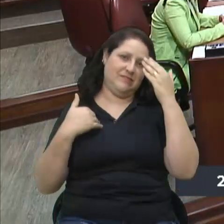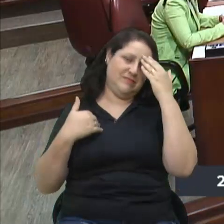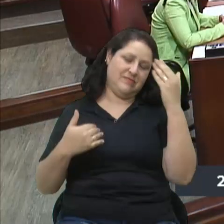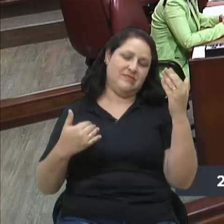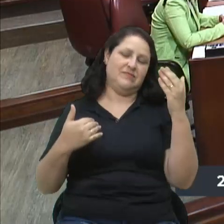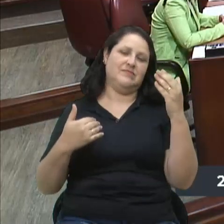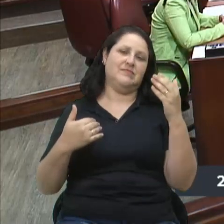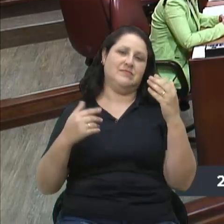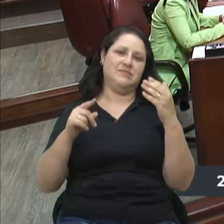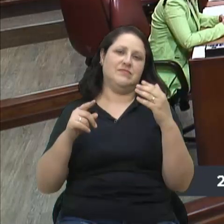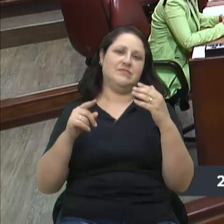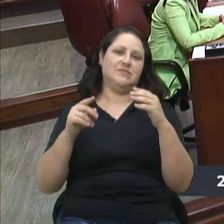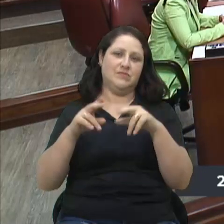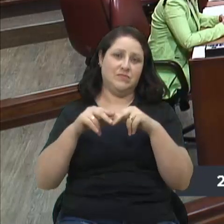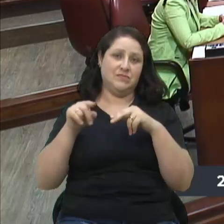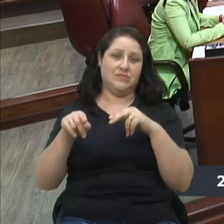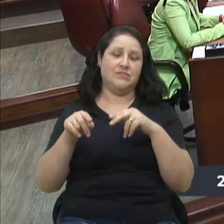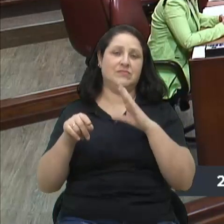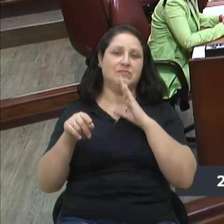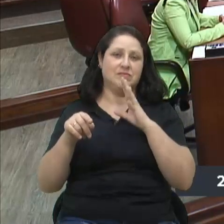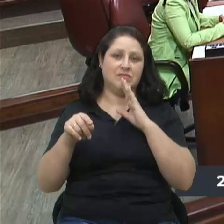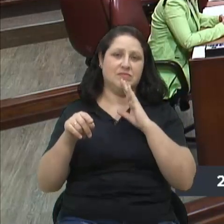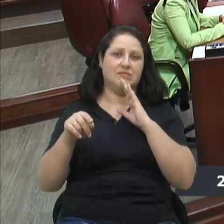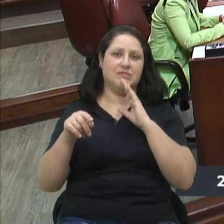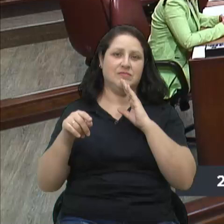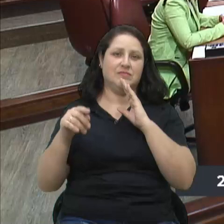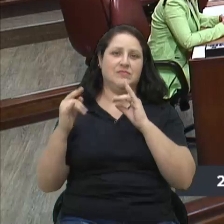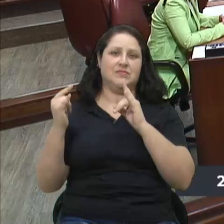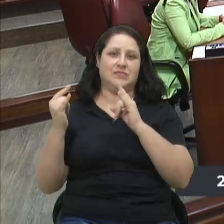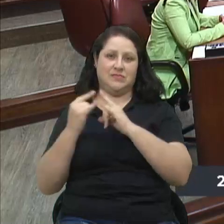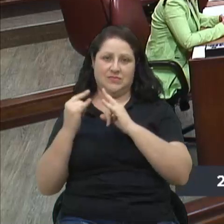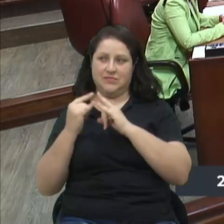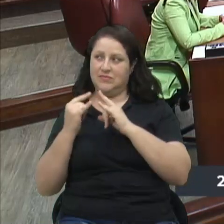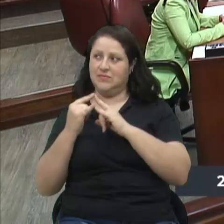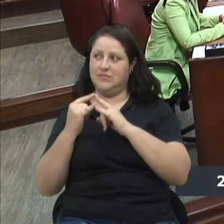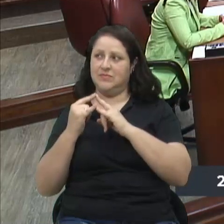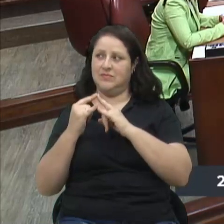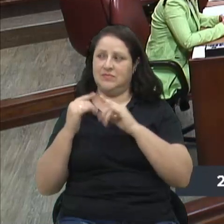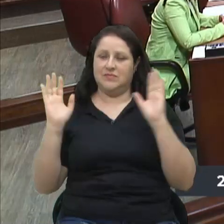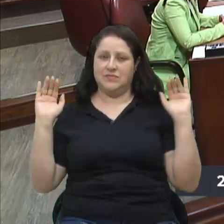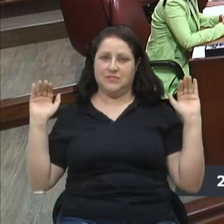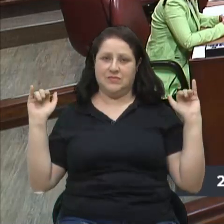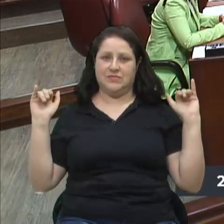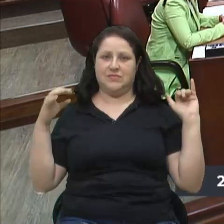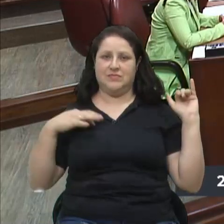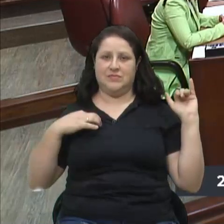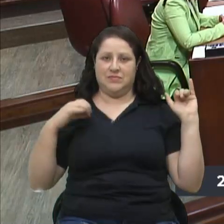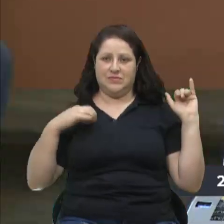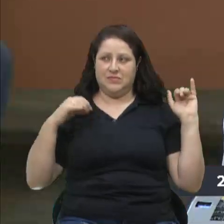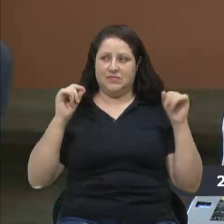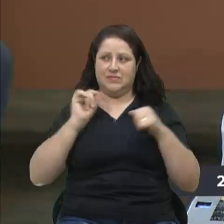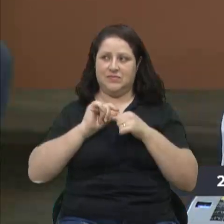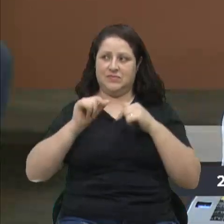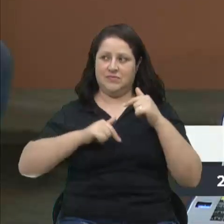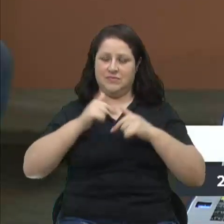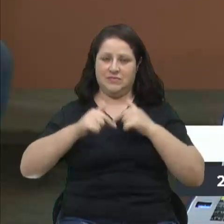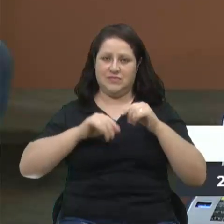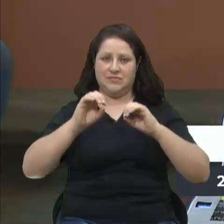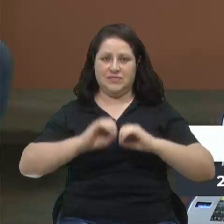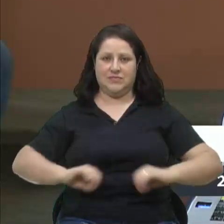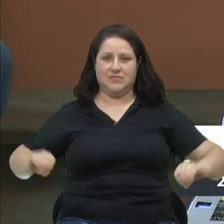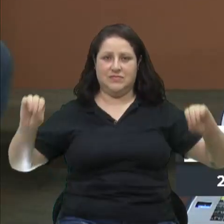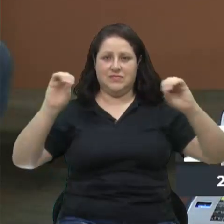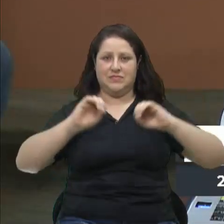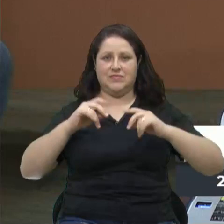através do senhor. A gente conheceu também essa entidade a qual tem feito um trabalho de excelência às nossas crianças e